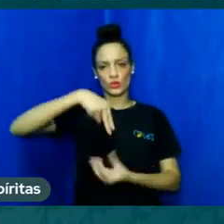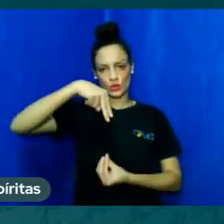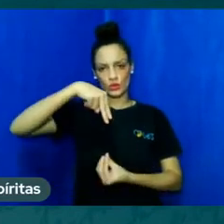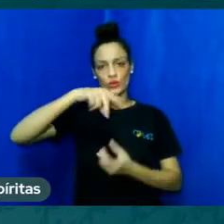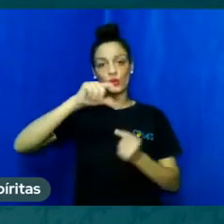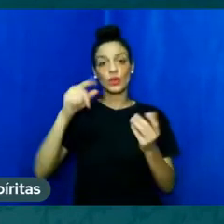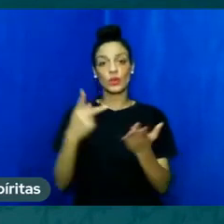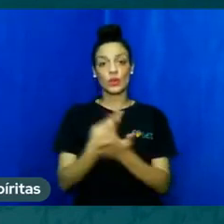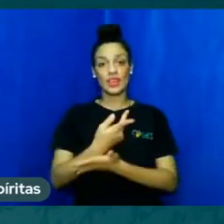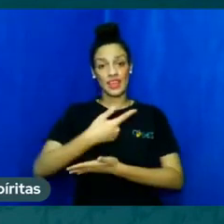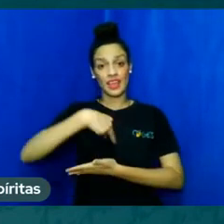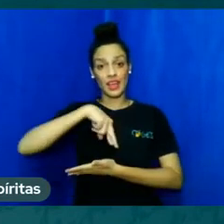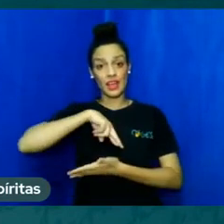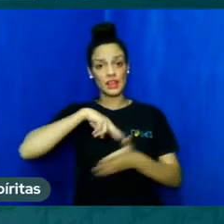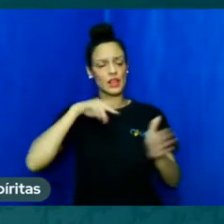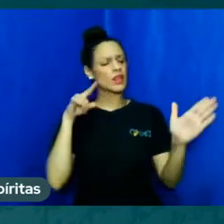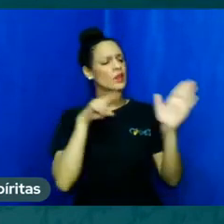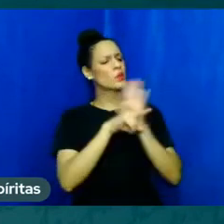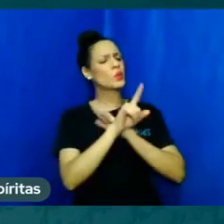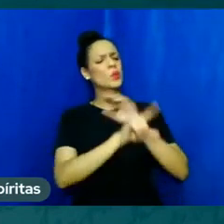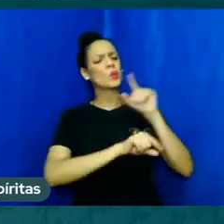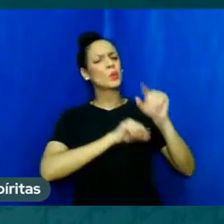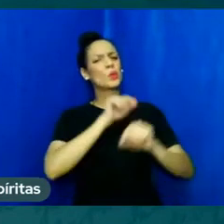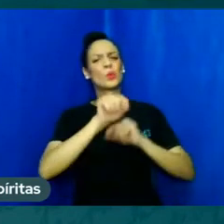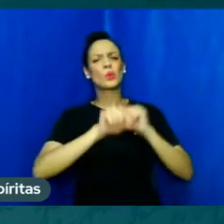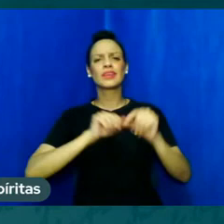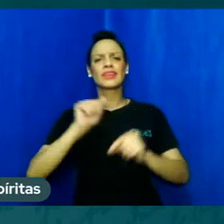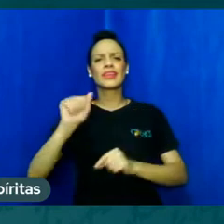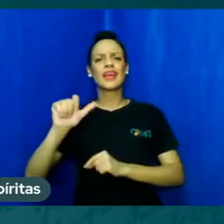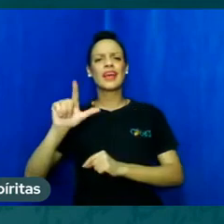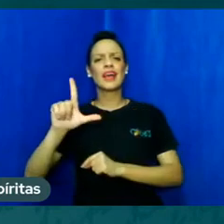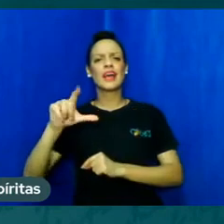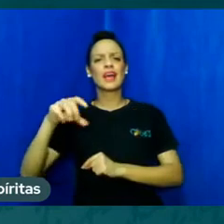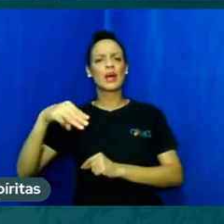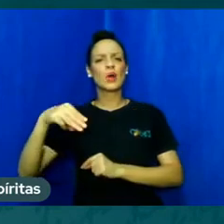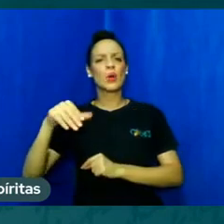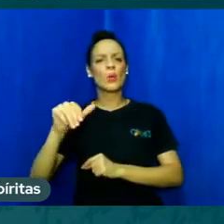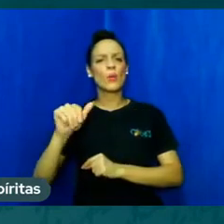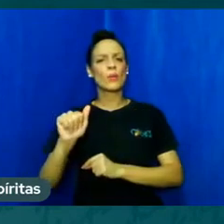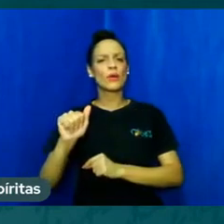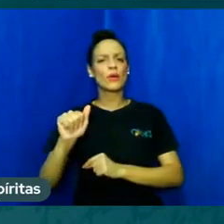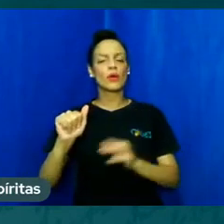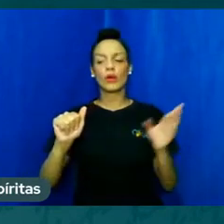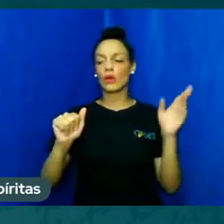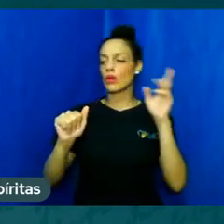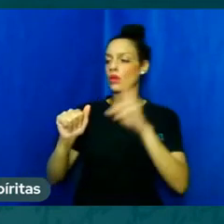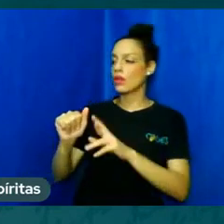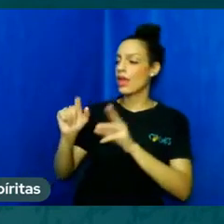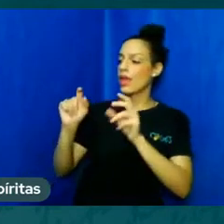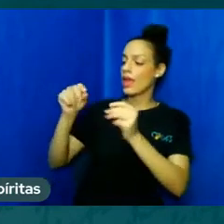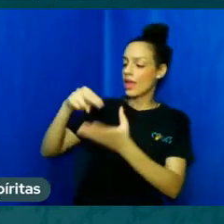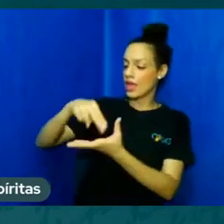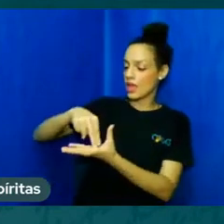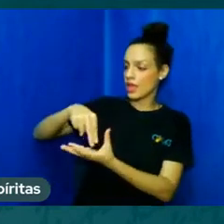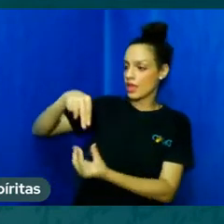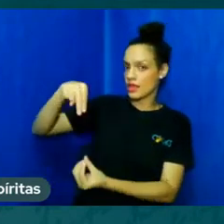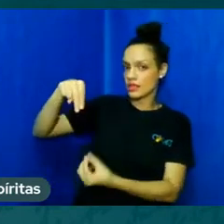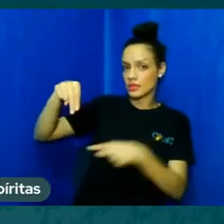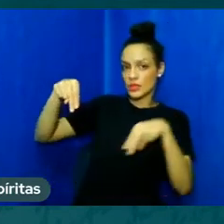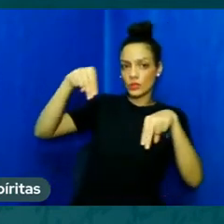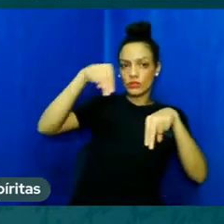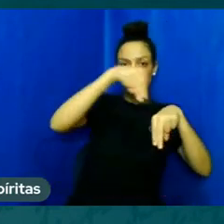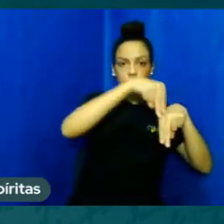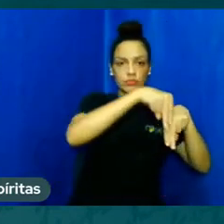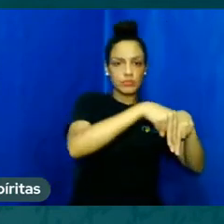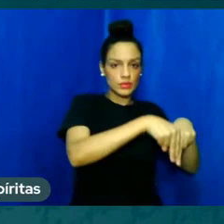responderam um espírito encarnado. Então, quando nós nos referimos à alma, não estamos referindo à pessoa, porque a